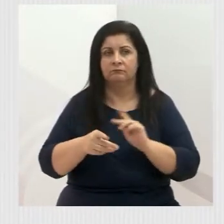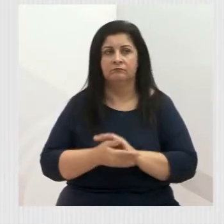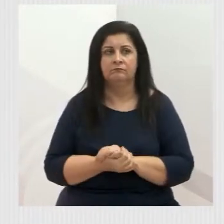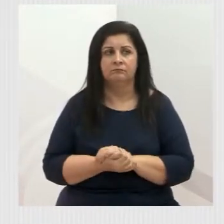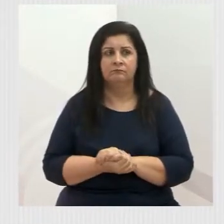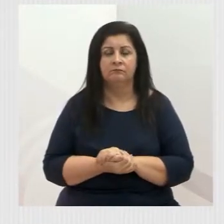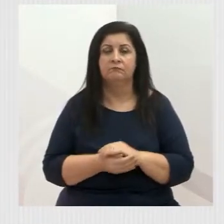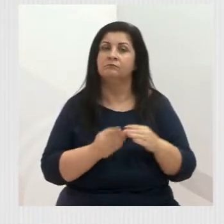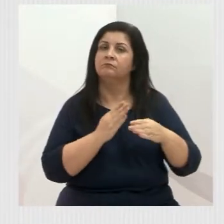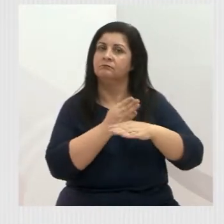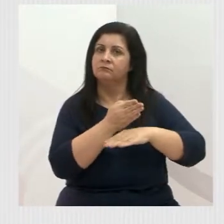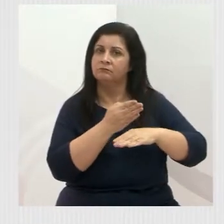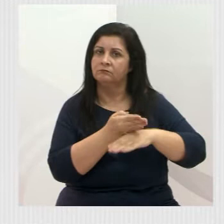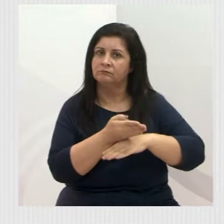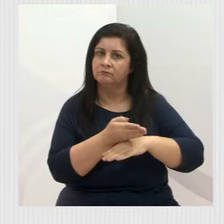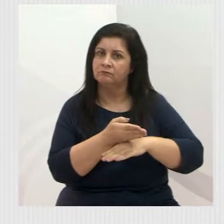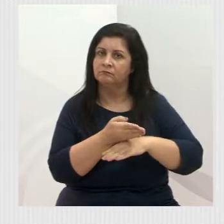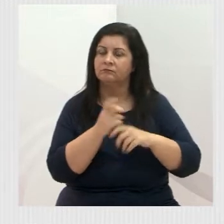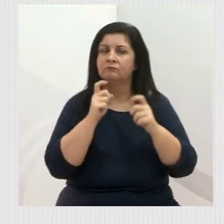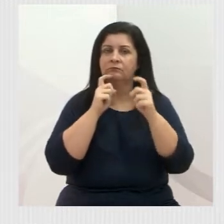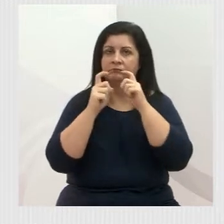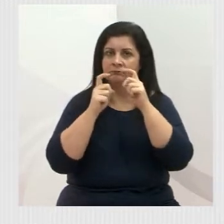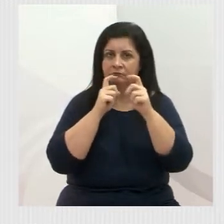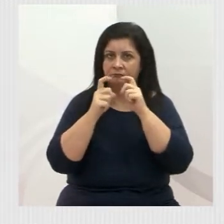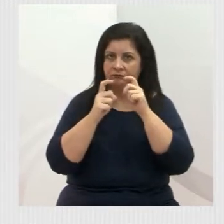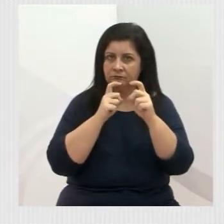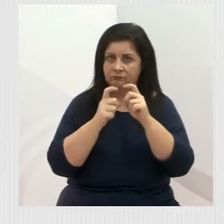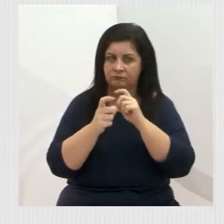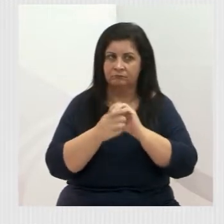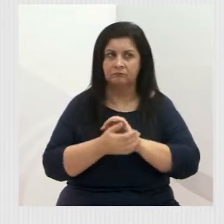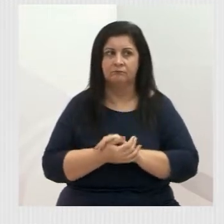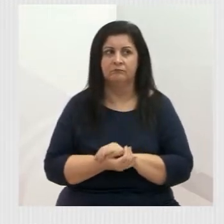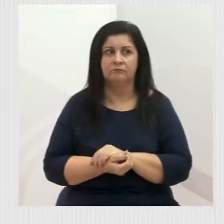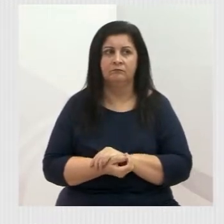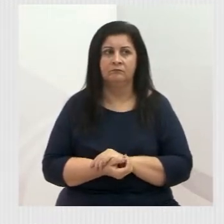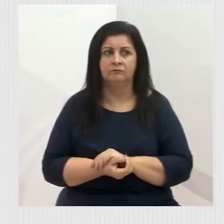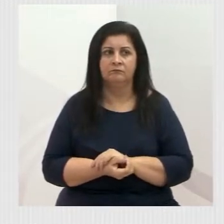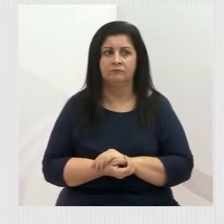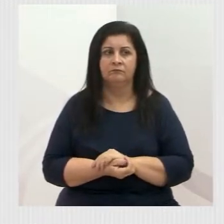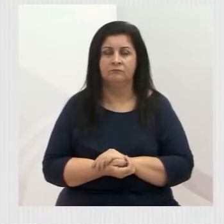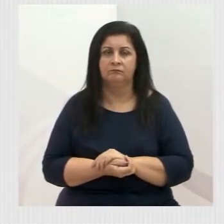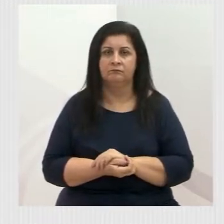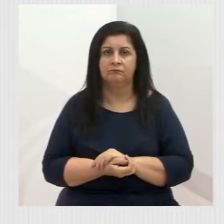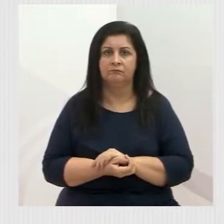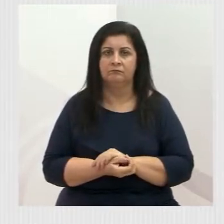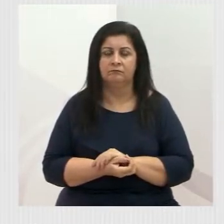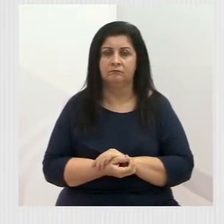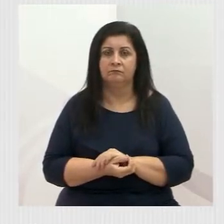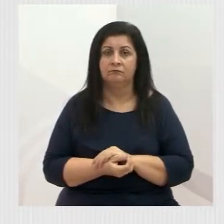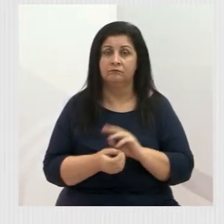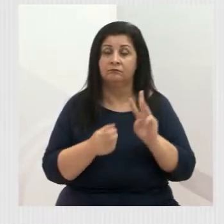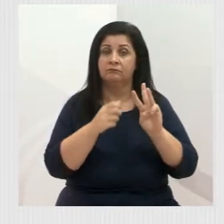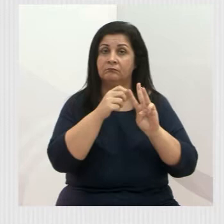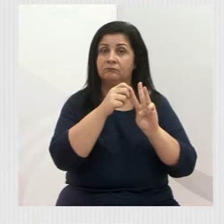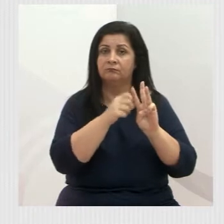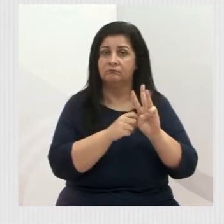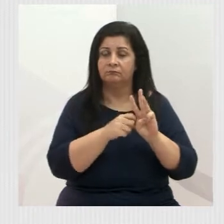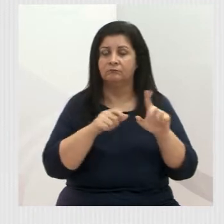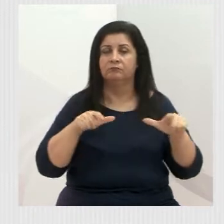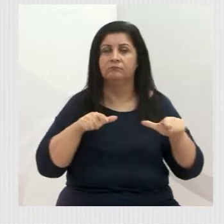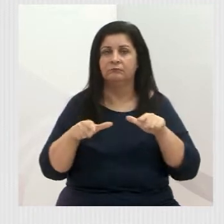participando de audiências públicas e das sessões da Câmara. Em pouco mais de três meses de trabalho,